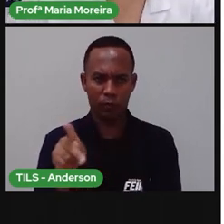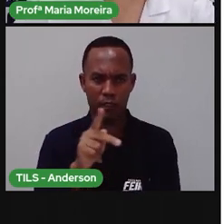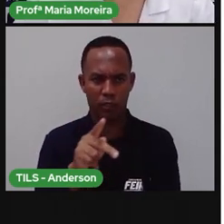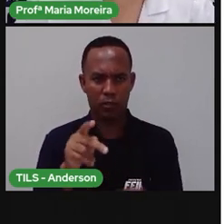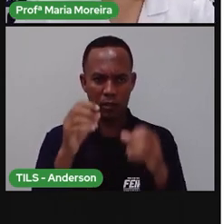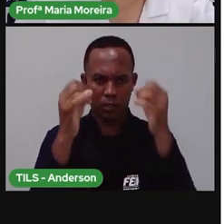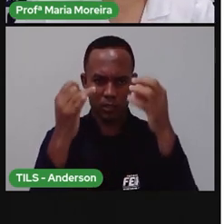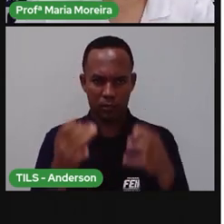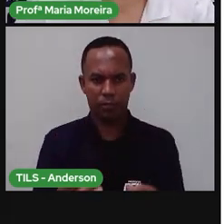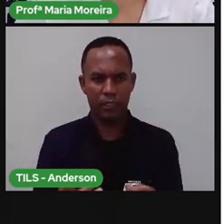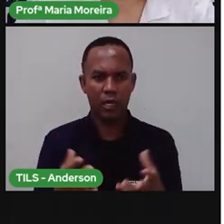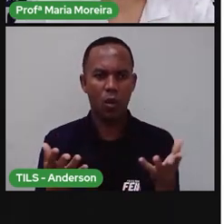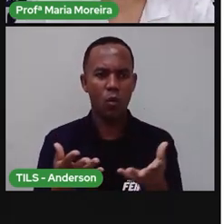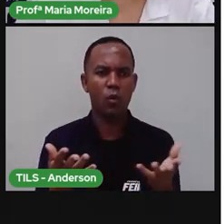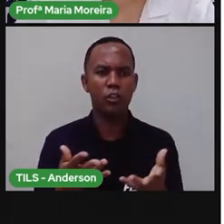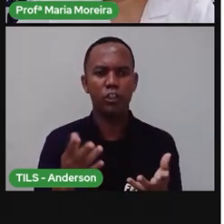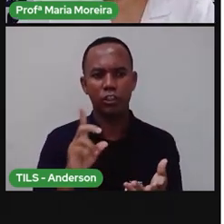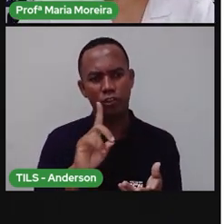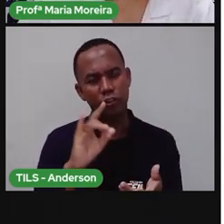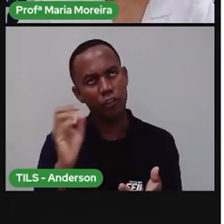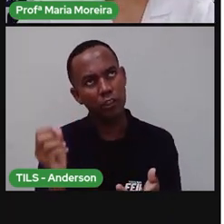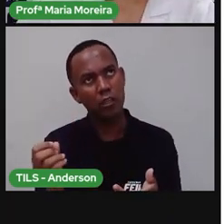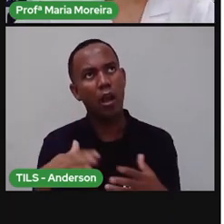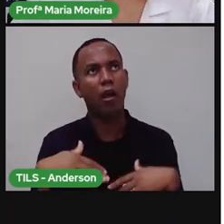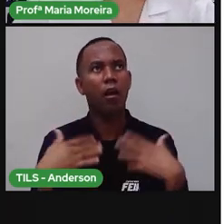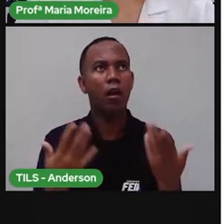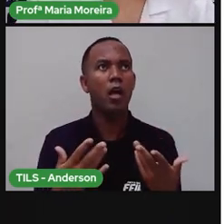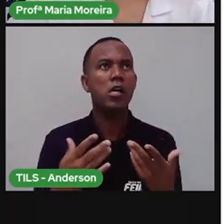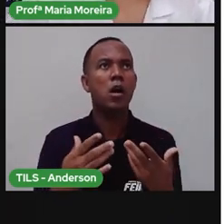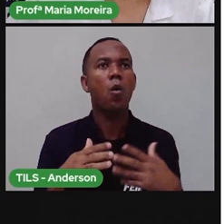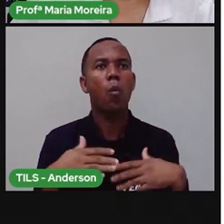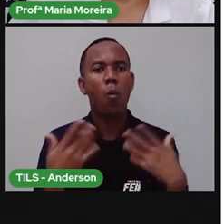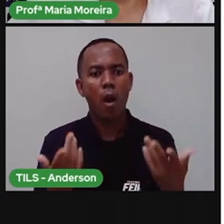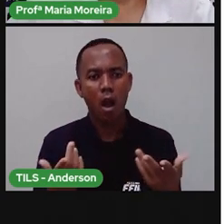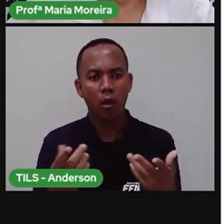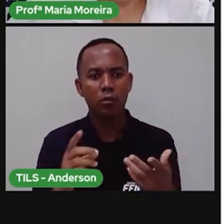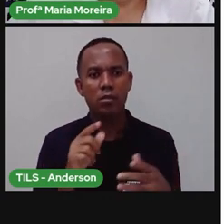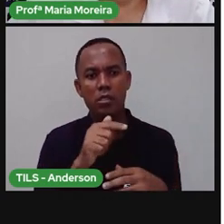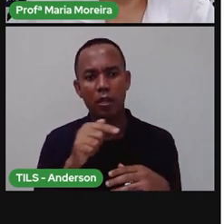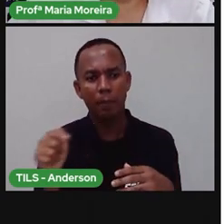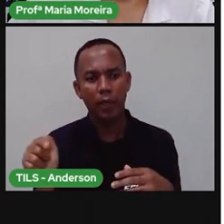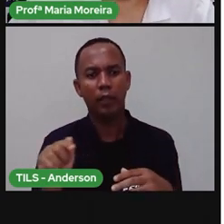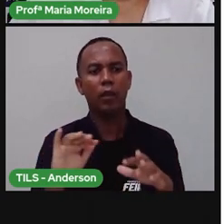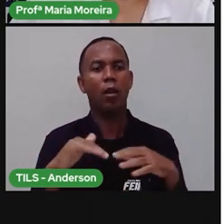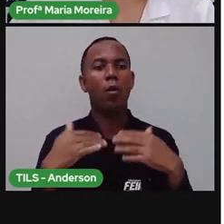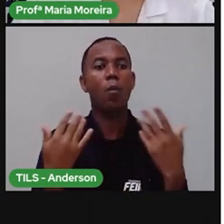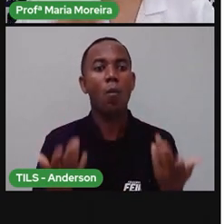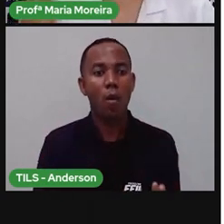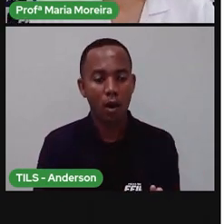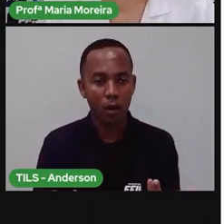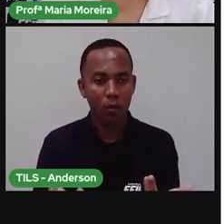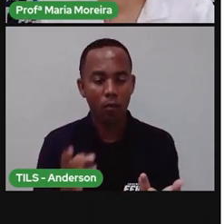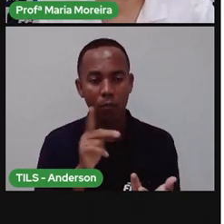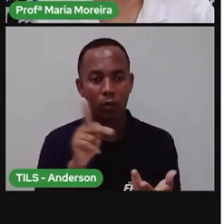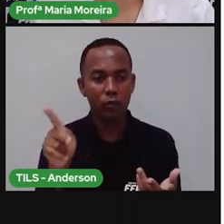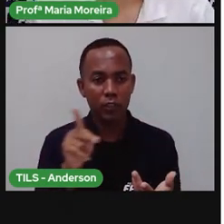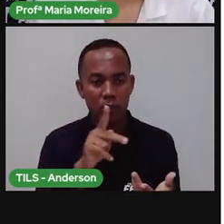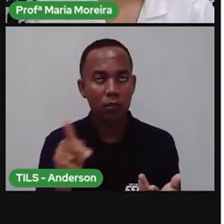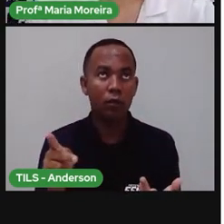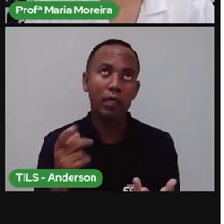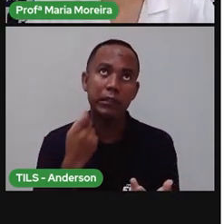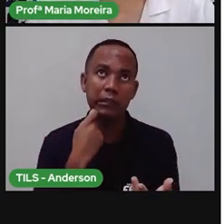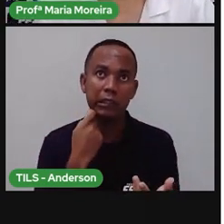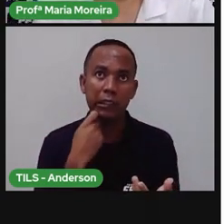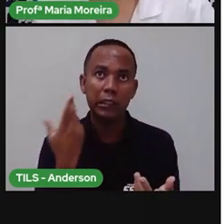olha, hoje é dia tal, do mês tal, do ano tal. Olha, tal dia da semana. E aí? Hoje a Pró falou do sextou.